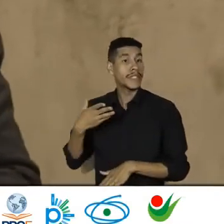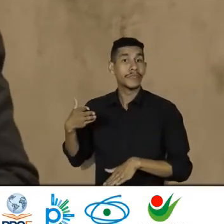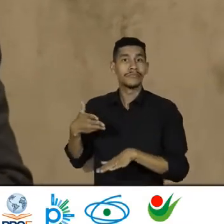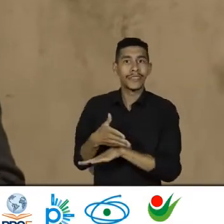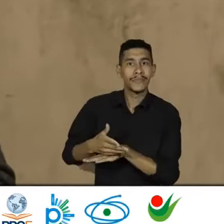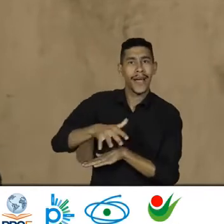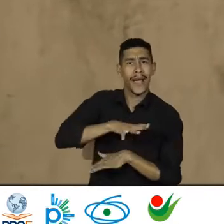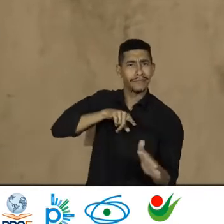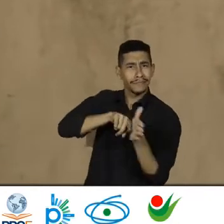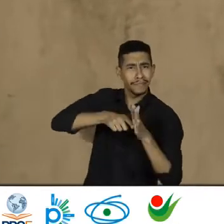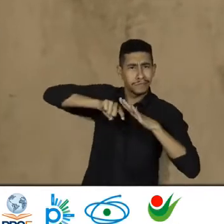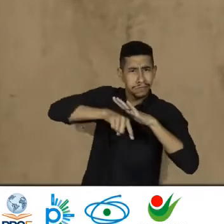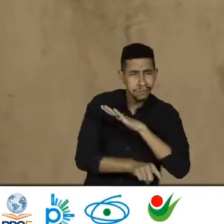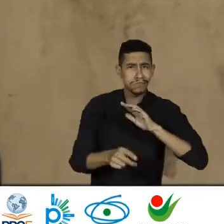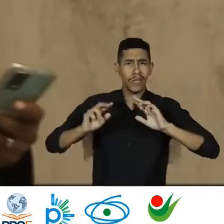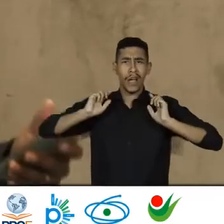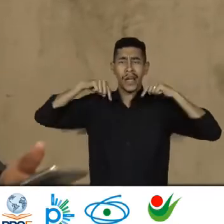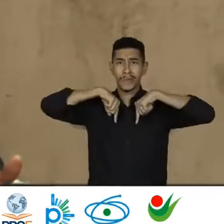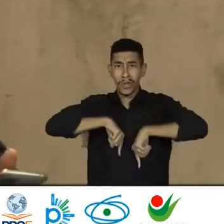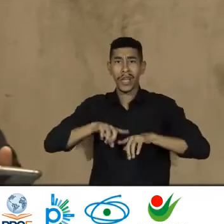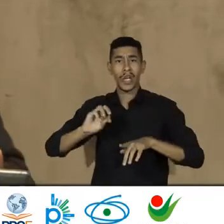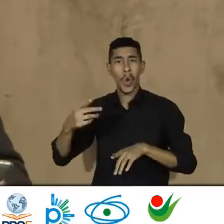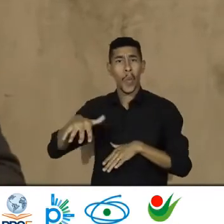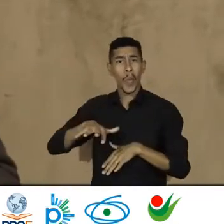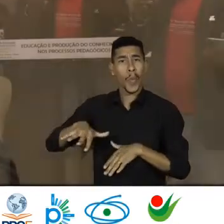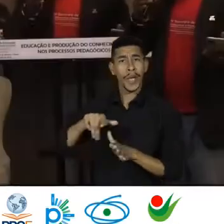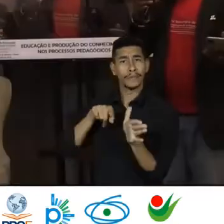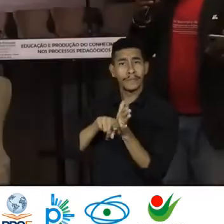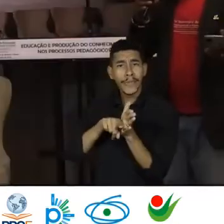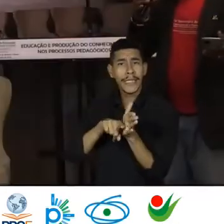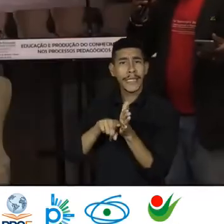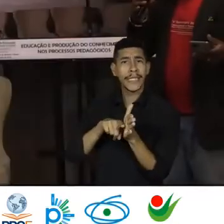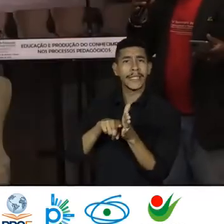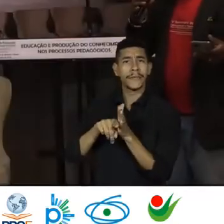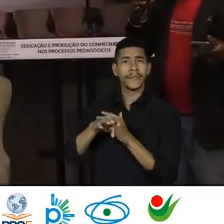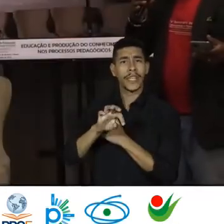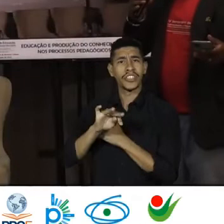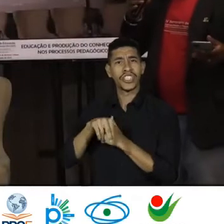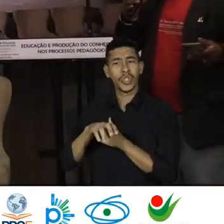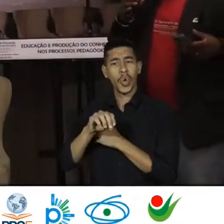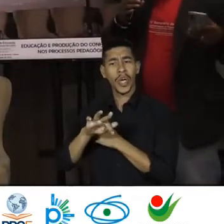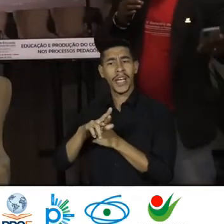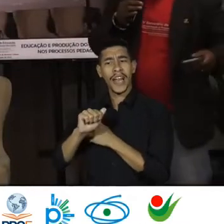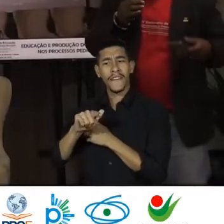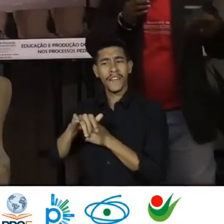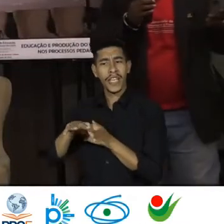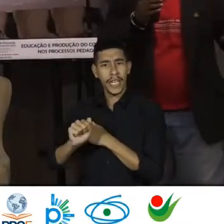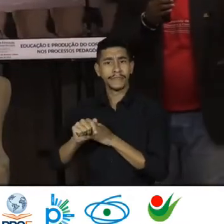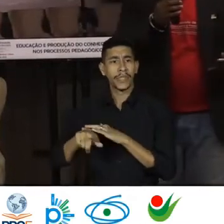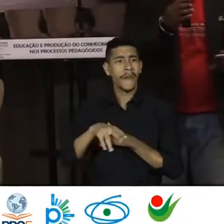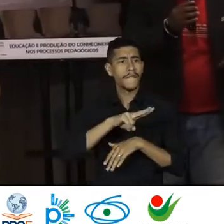campo Da pesquisa antropológica No campo Da pesquisa Etnográfica Você foi trazendo